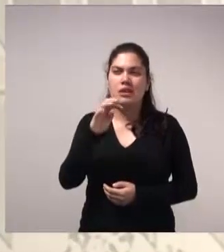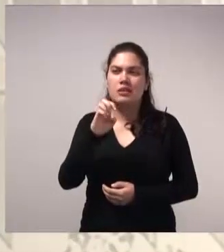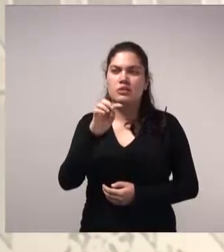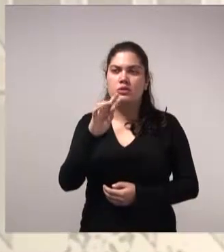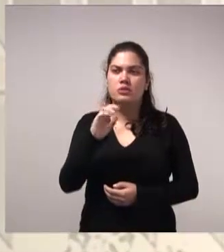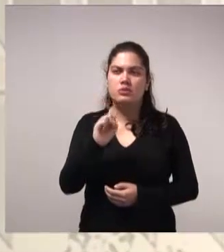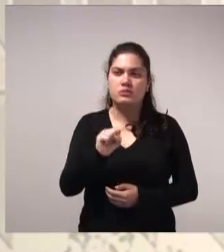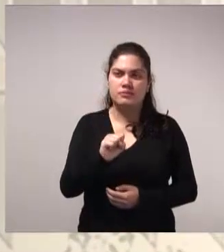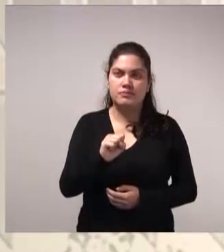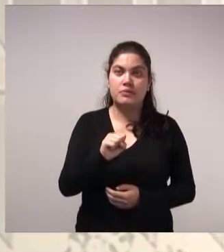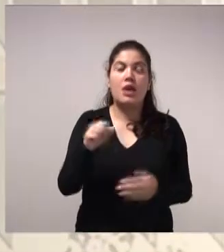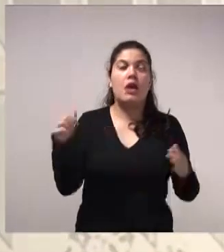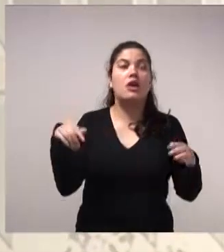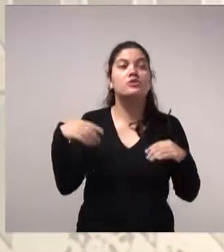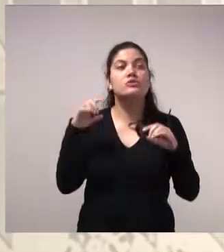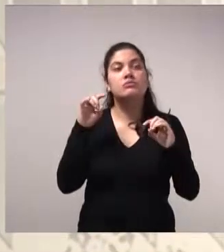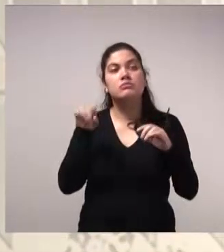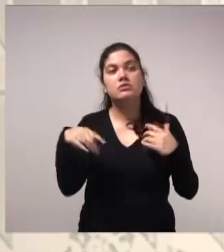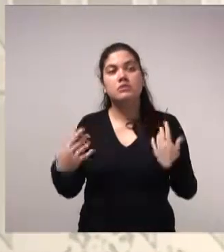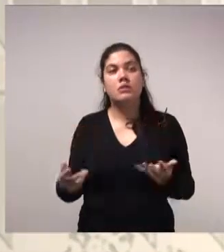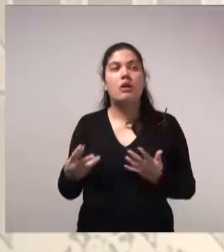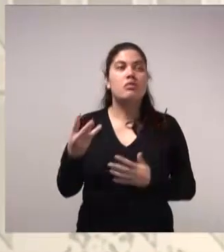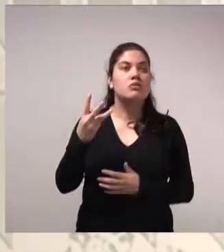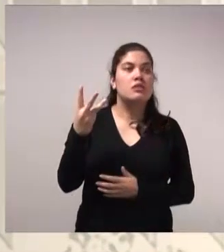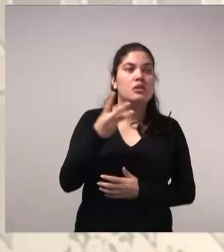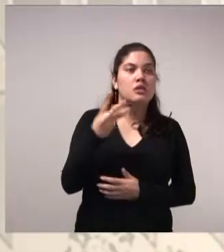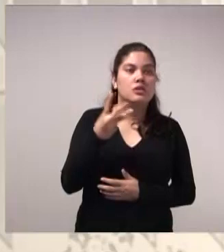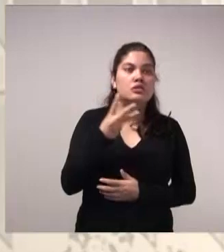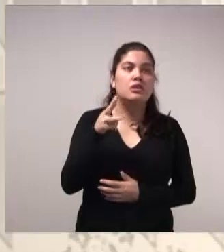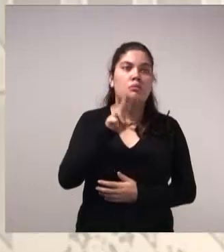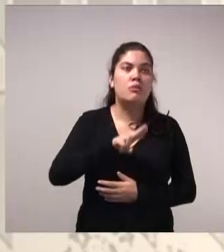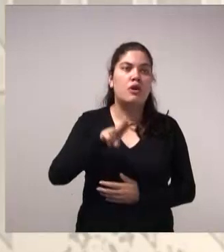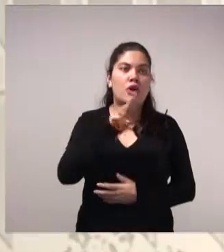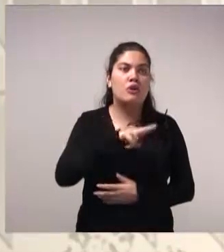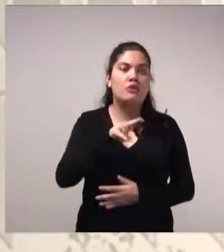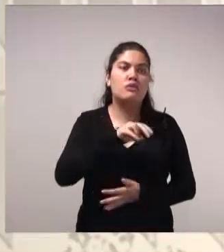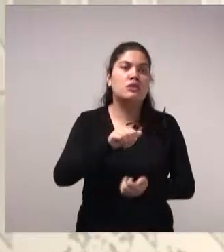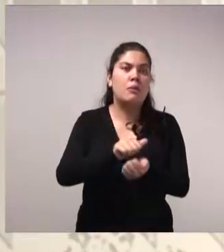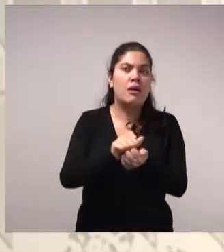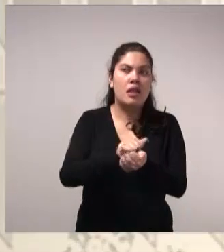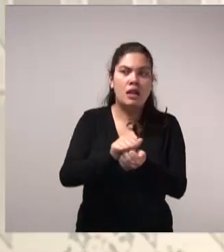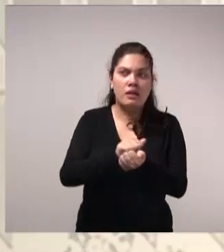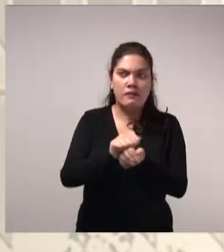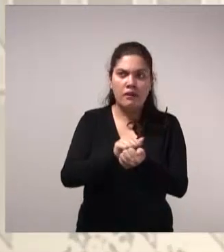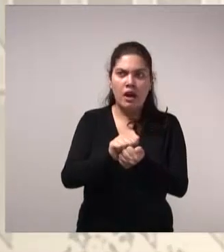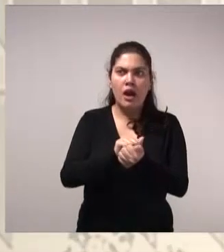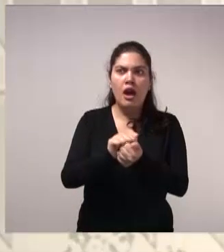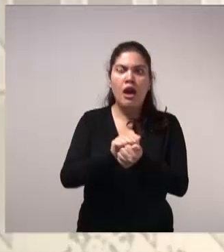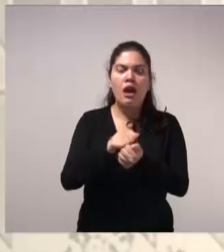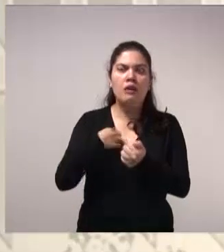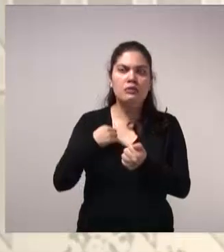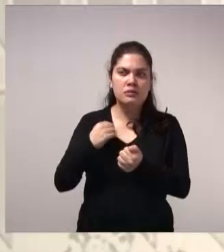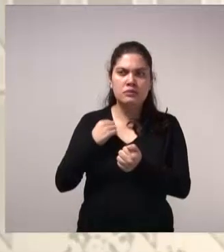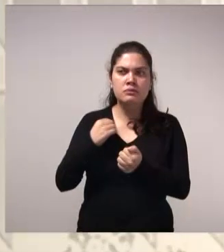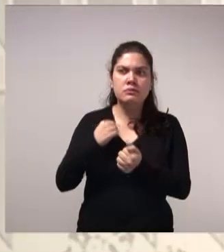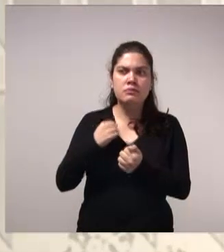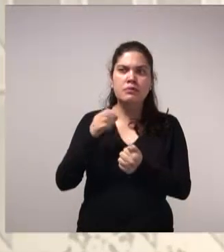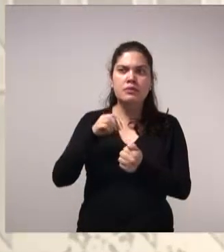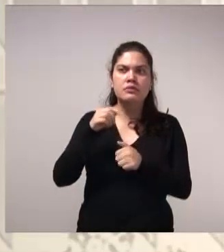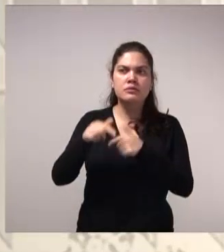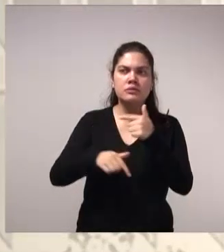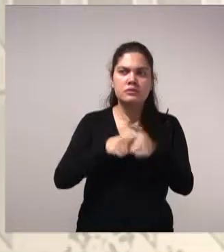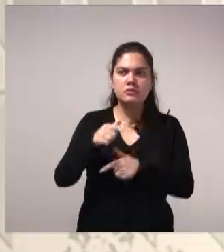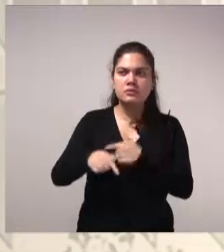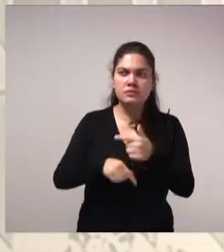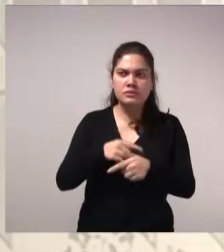Já a terceira demanda para estar utilizando, além da descarga sanitária na lavagem de roupas, a gente pode estar trabalhando aí com